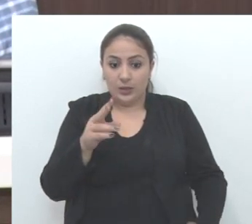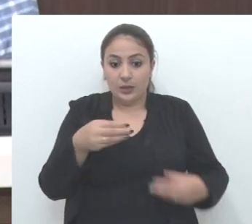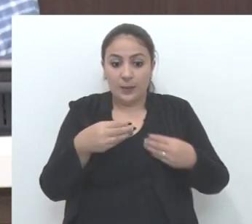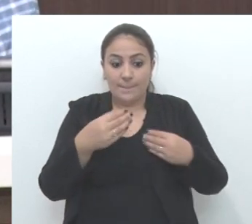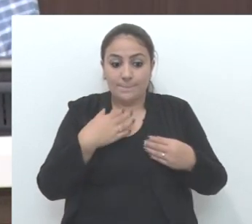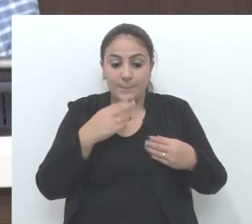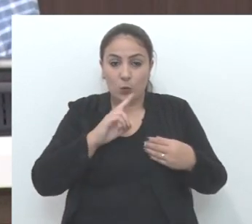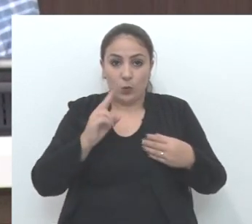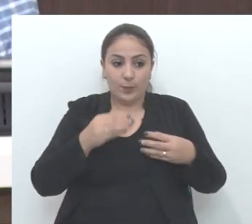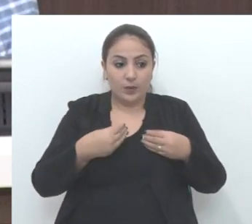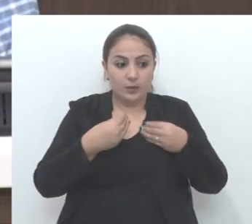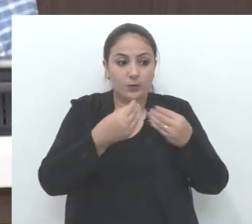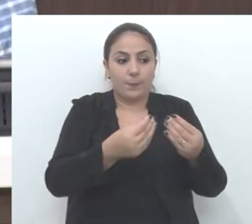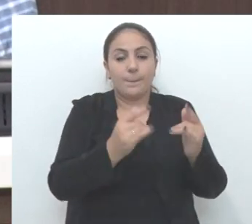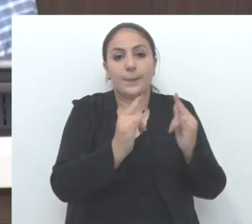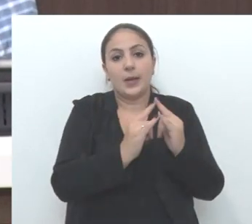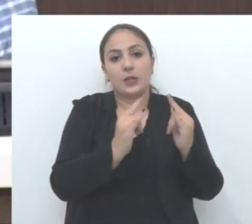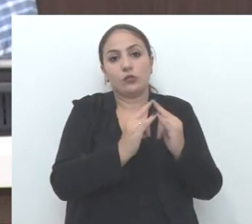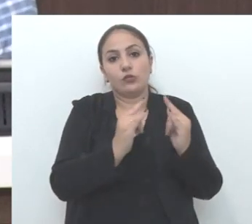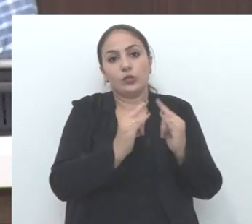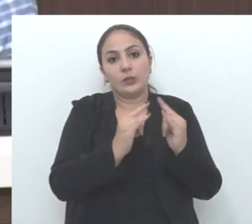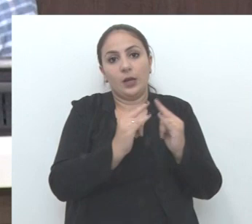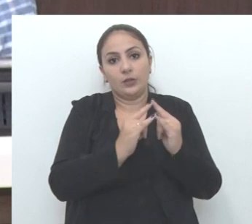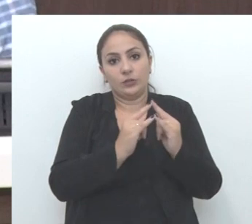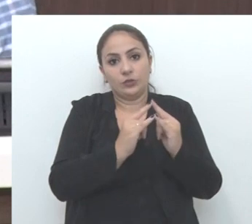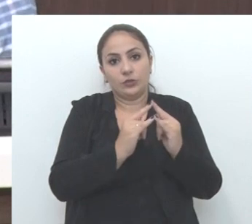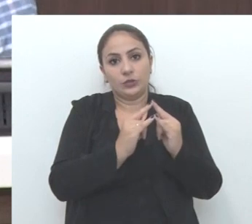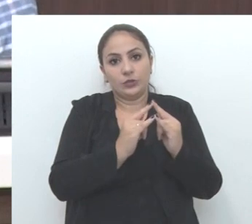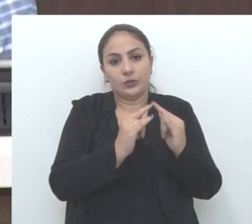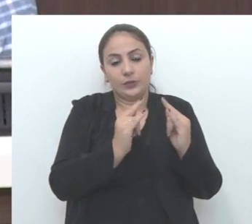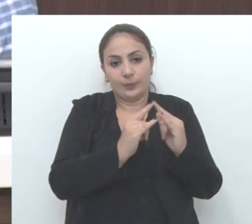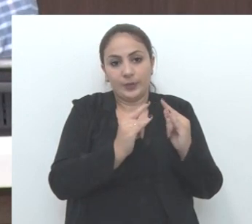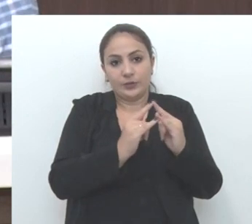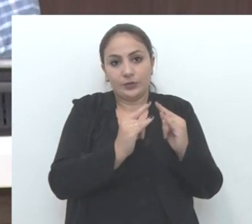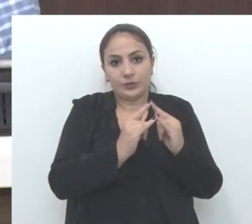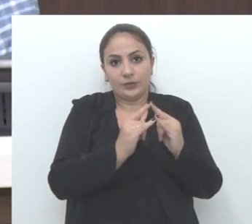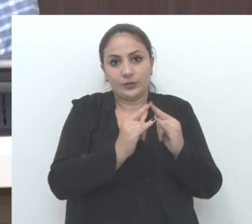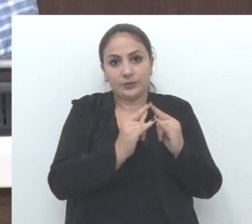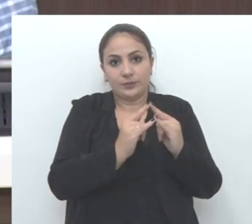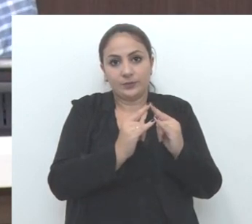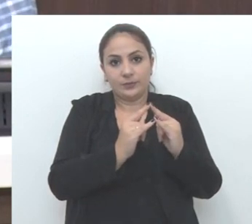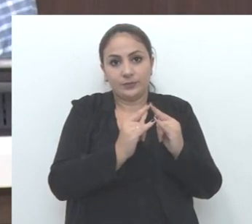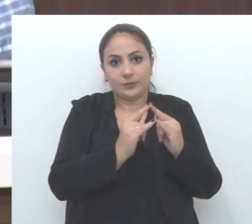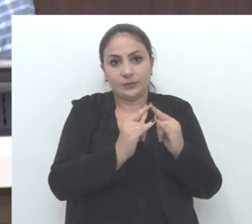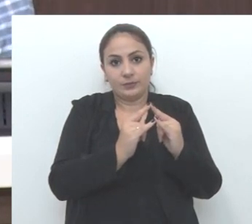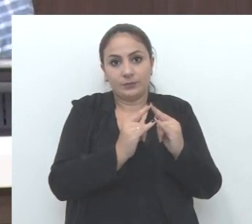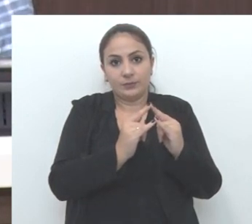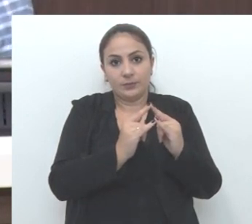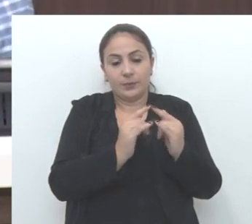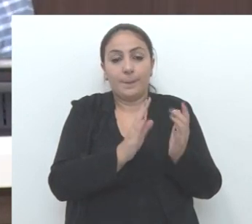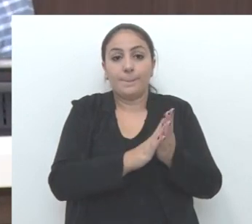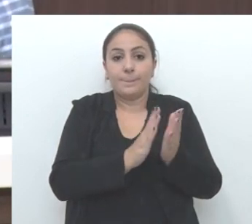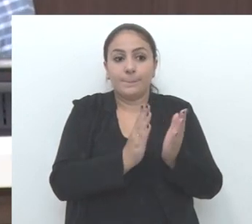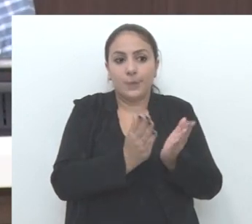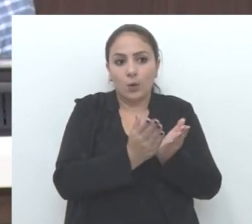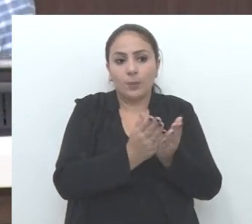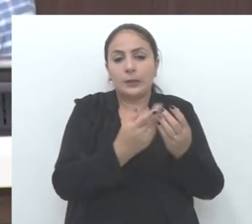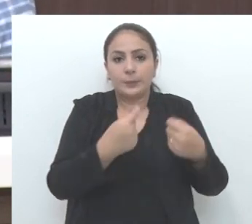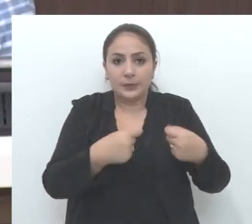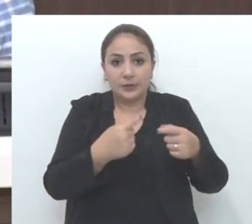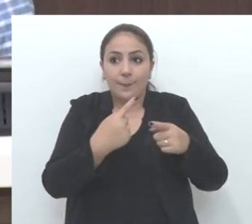meu nome, para uma entidade carente que precise,